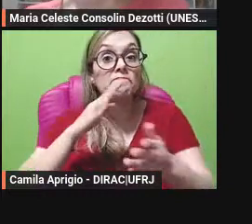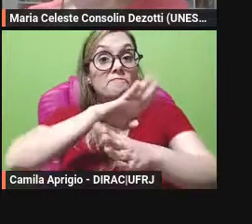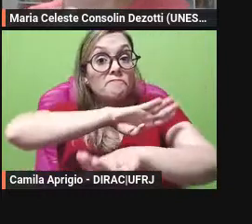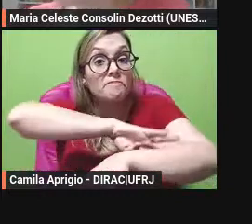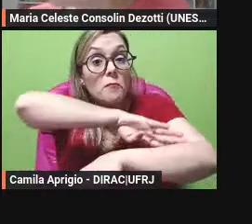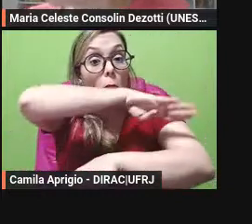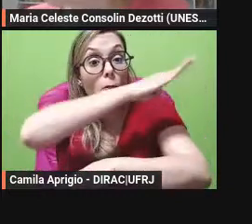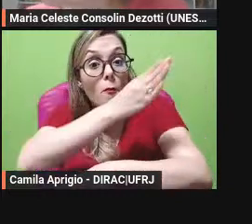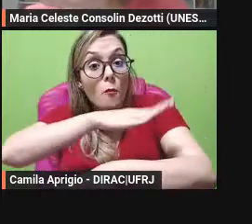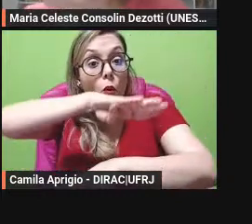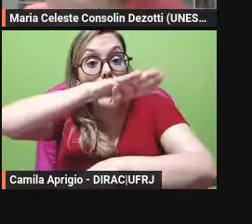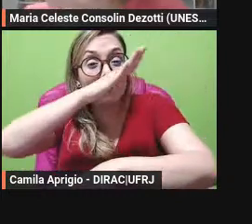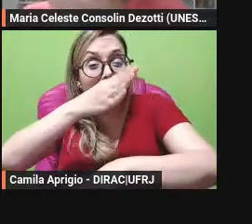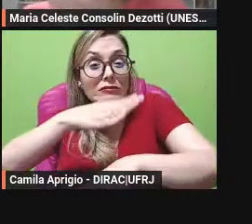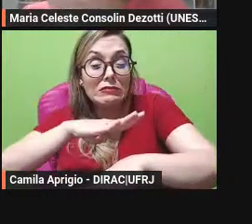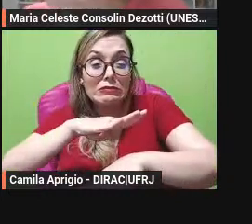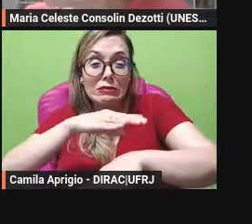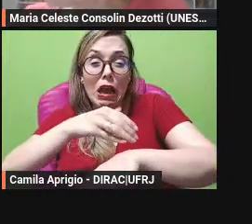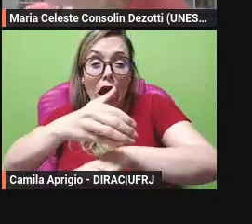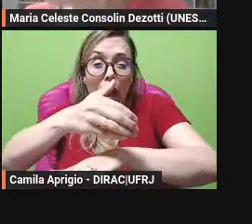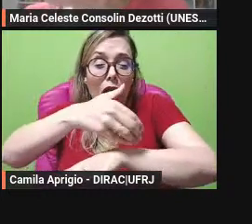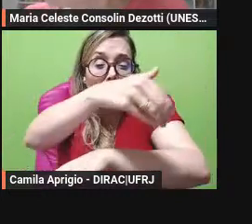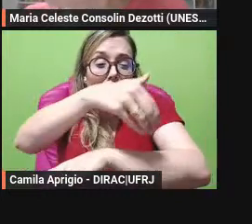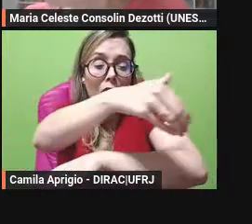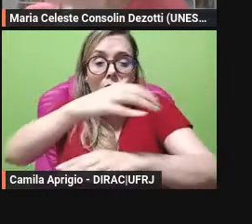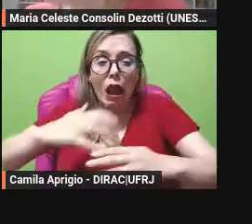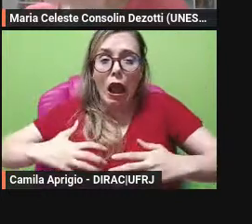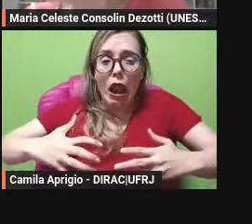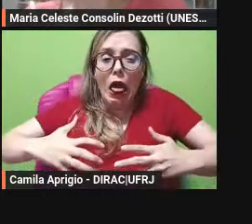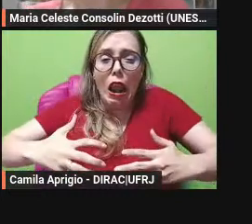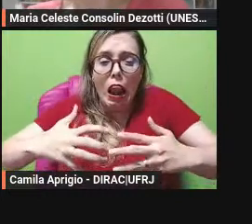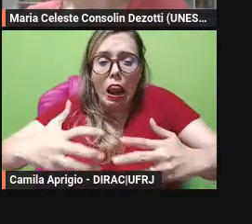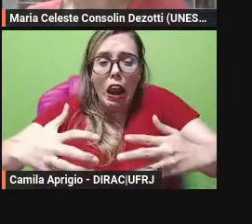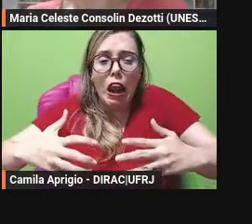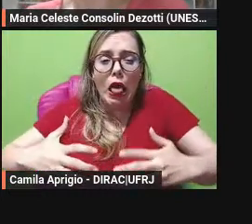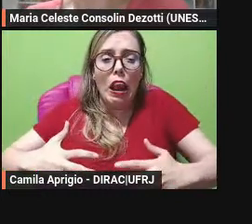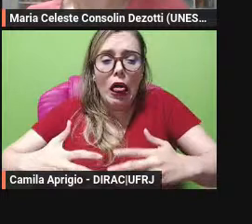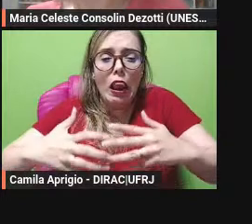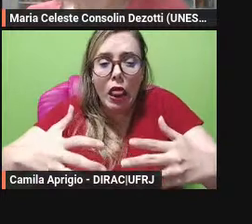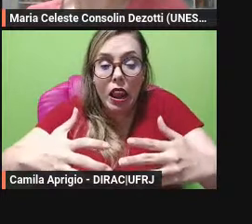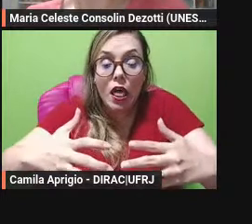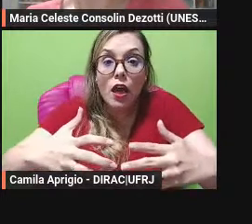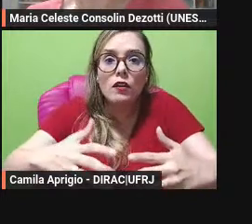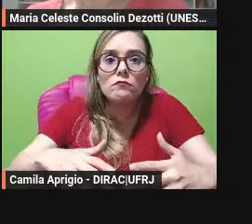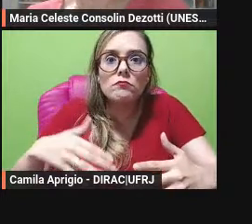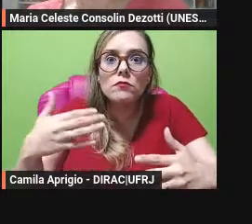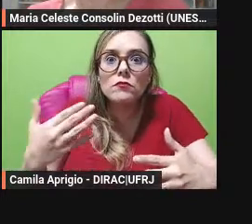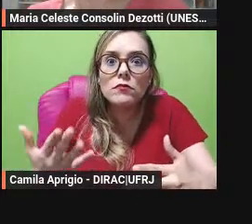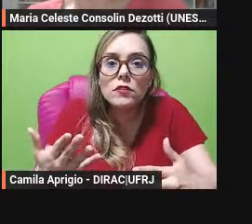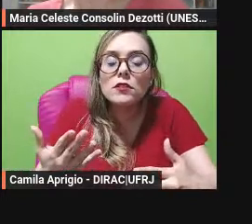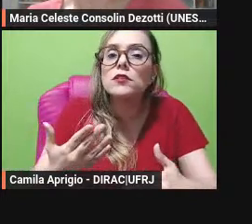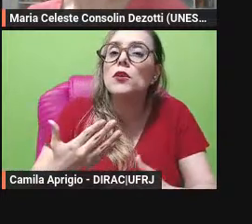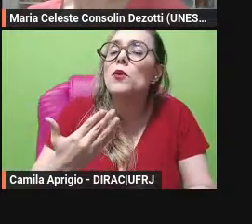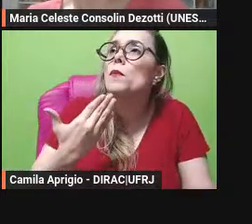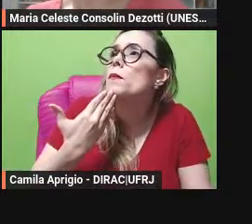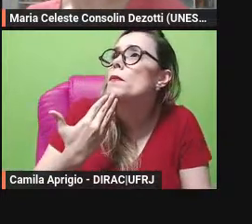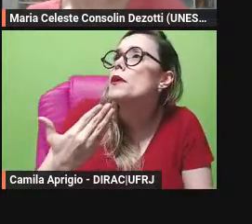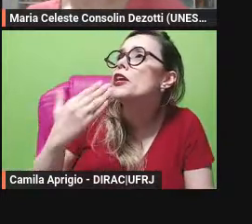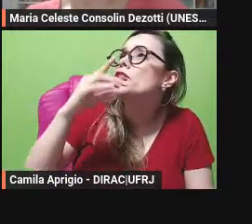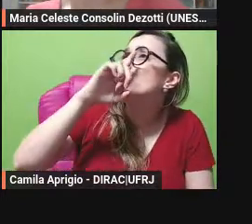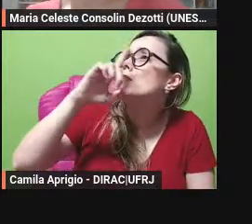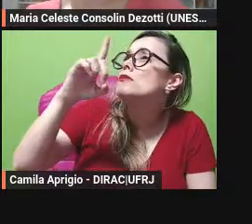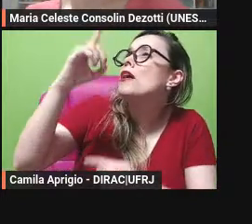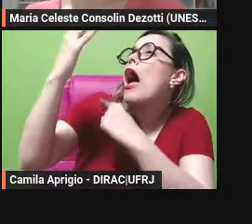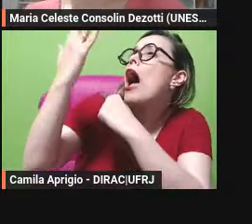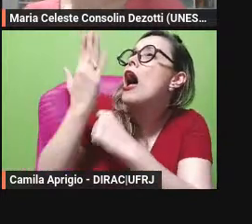para parir que imenso monstro Deus se condoa de nós será o seu filho dizia a